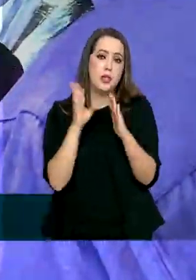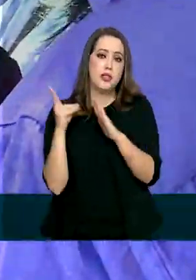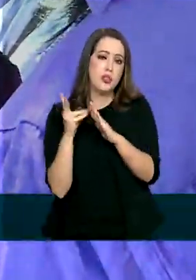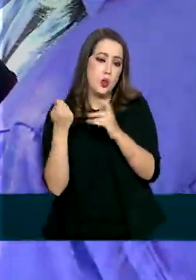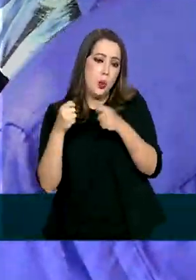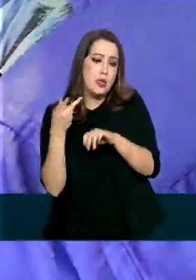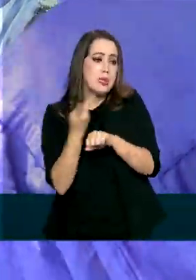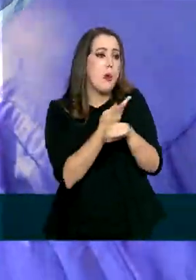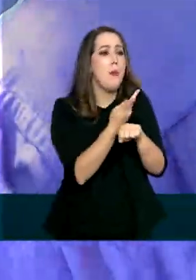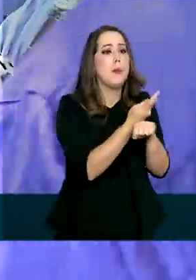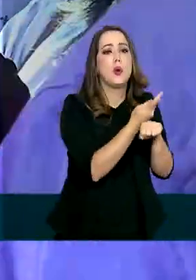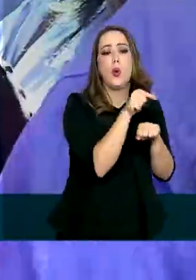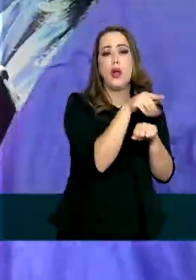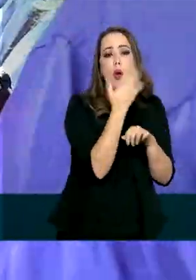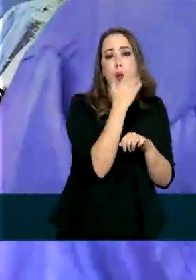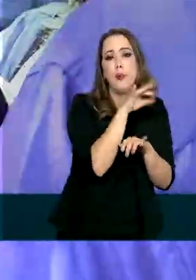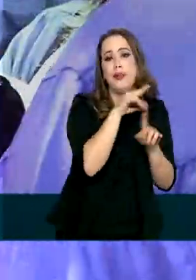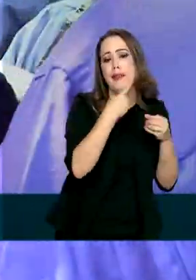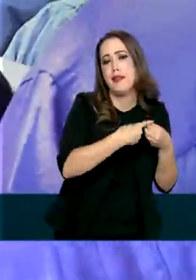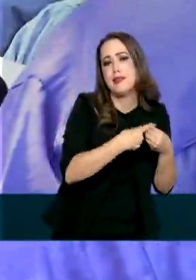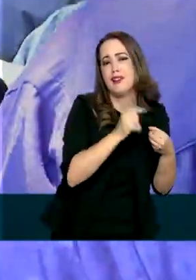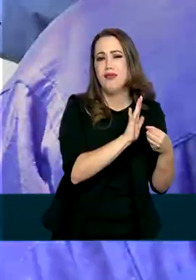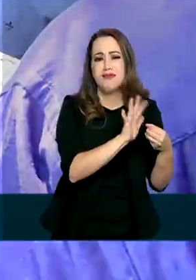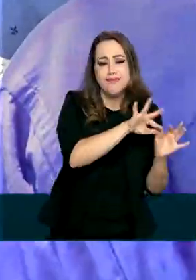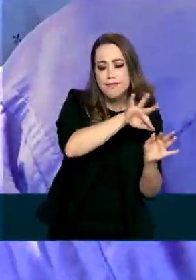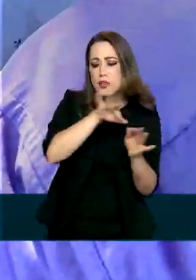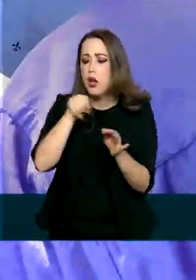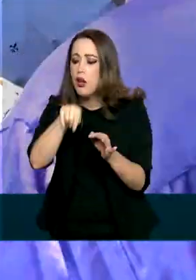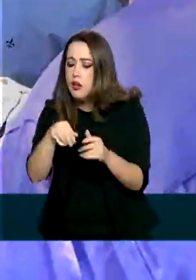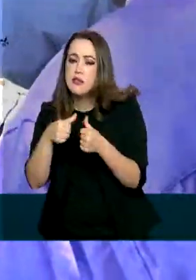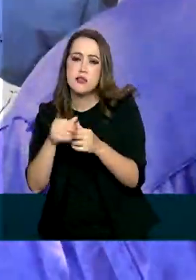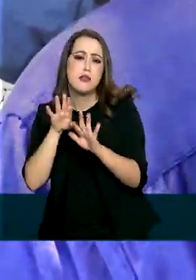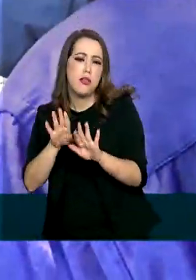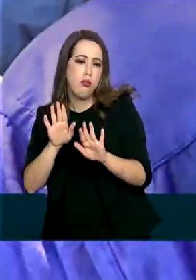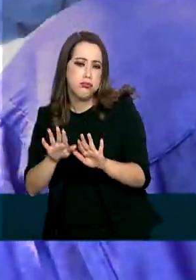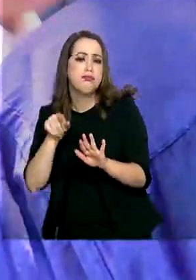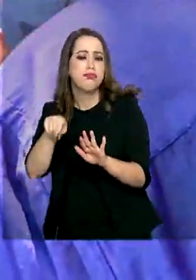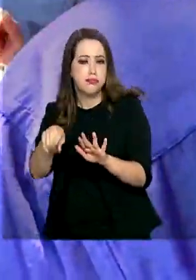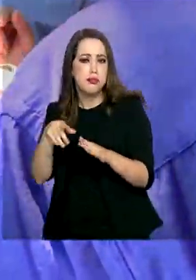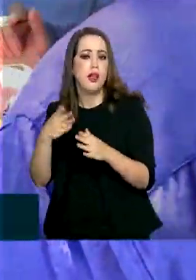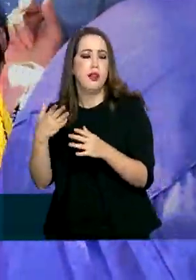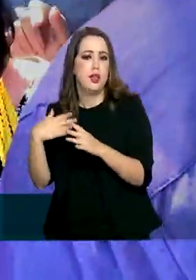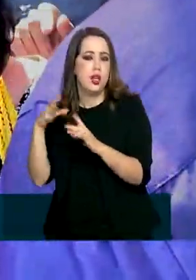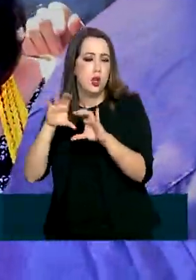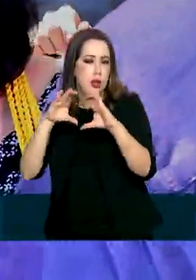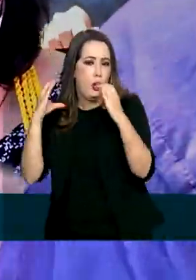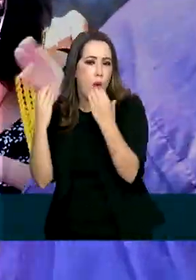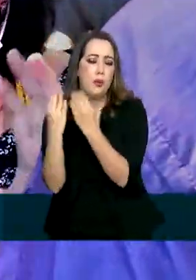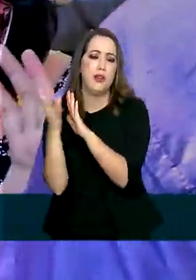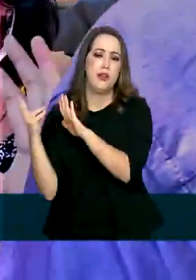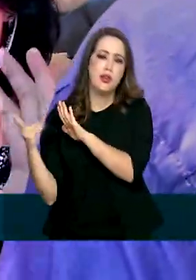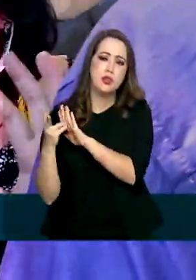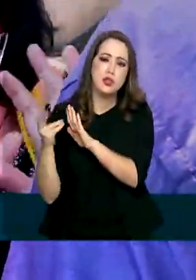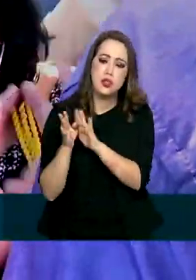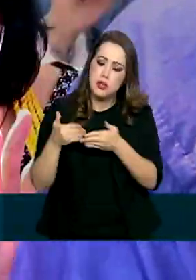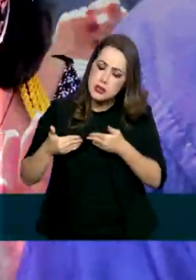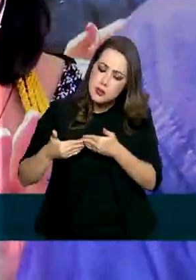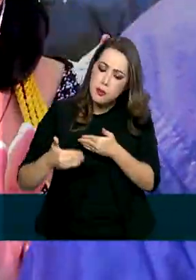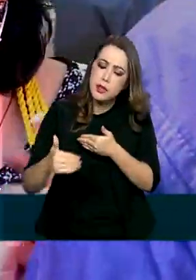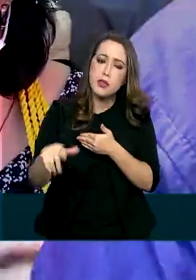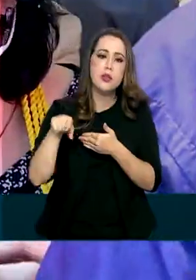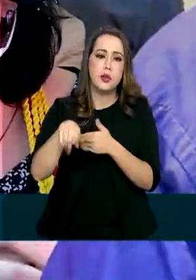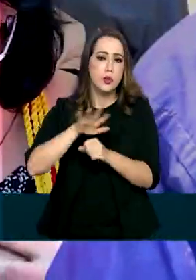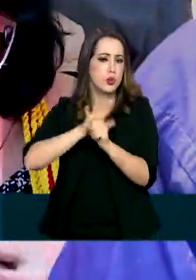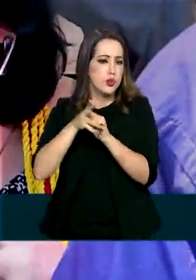ficar buscando comida, ficar comprando, eles ficarem confortáveis na aldeia nesse período de pandemia, nesse período eles ficarem